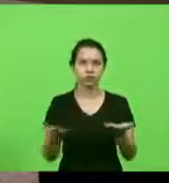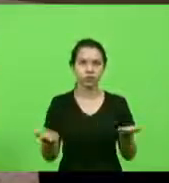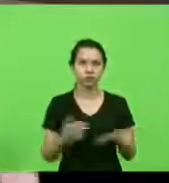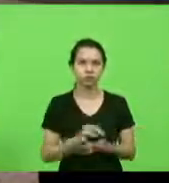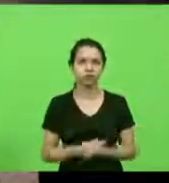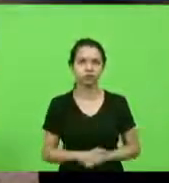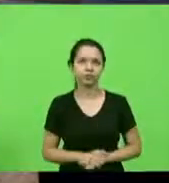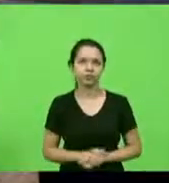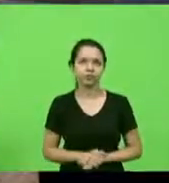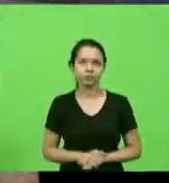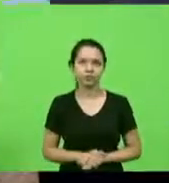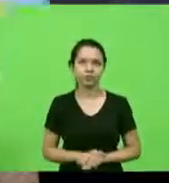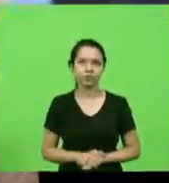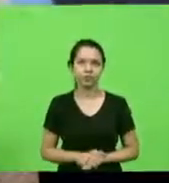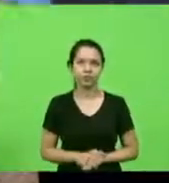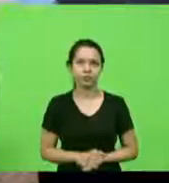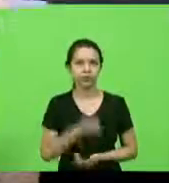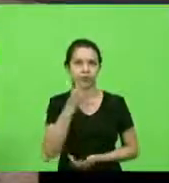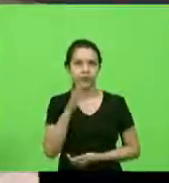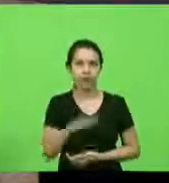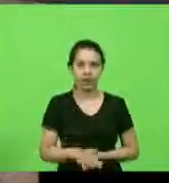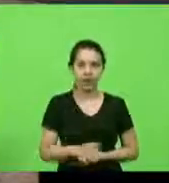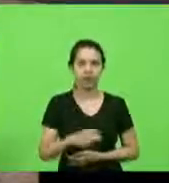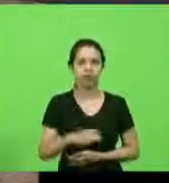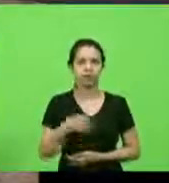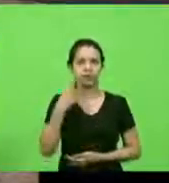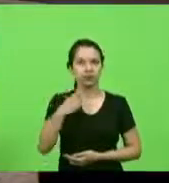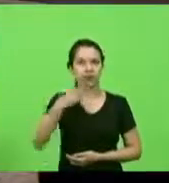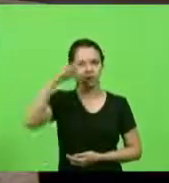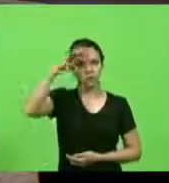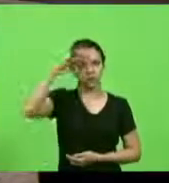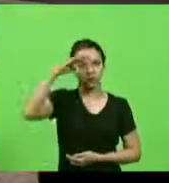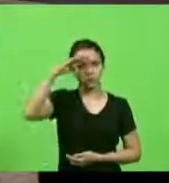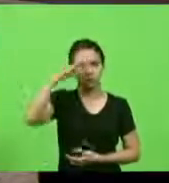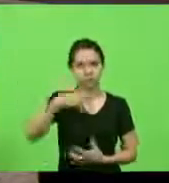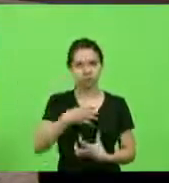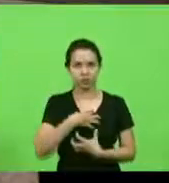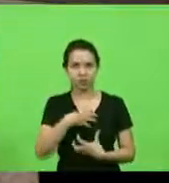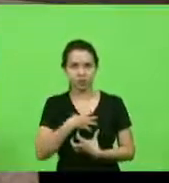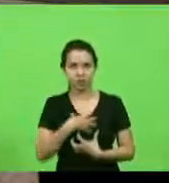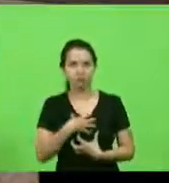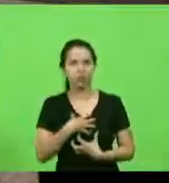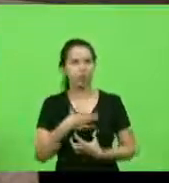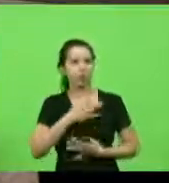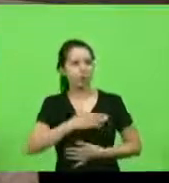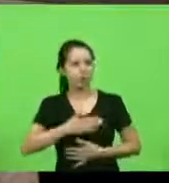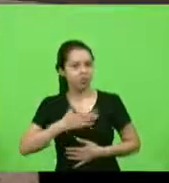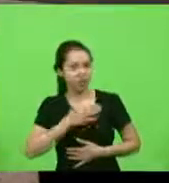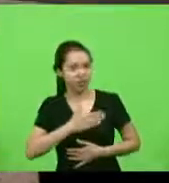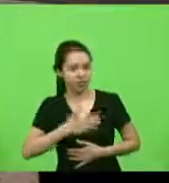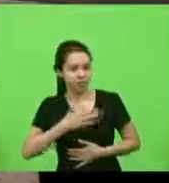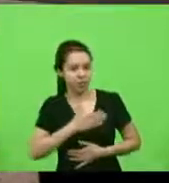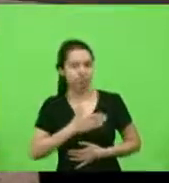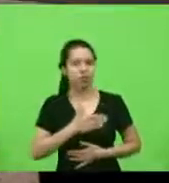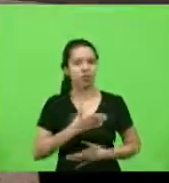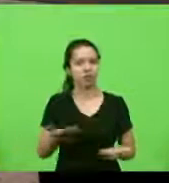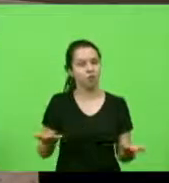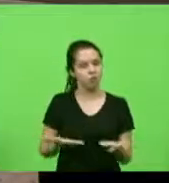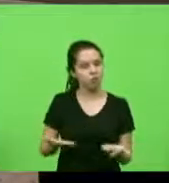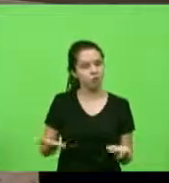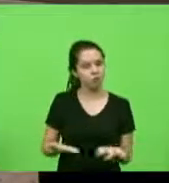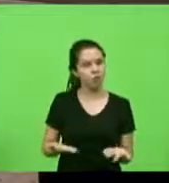boa tarde, colega, deputado Jean Kuma, é uma alegria imensa poder estar aqui com vossa excelência hoje dividindo,